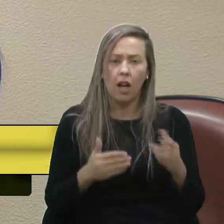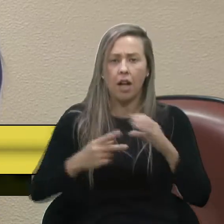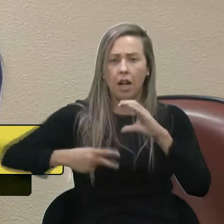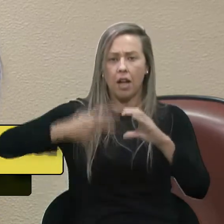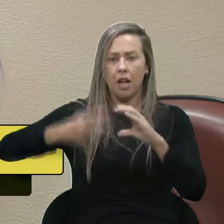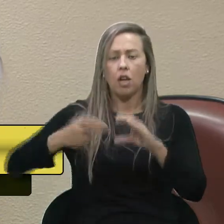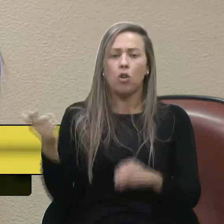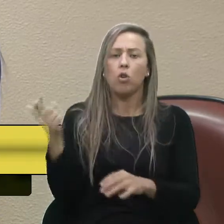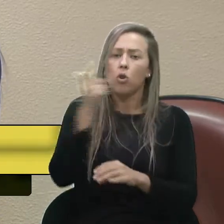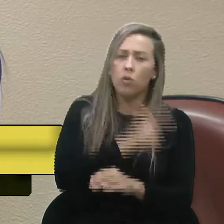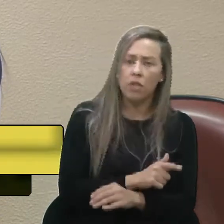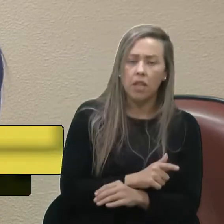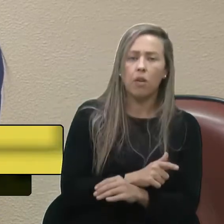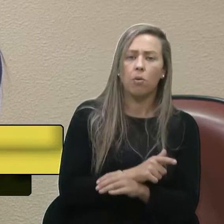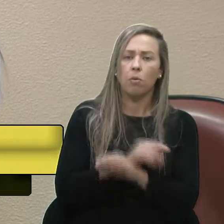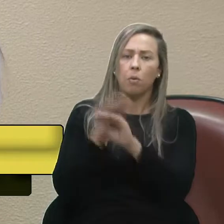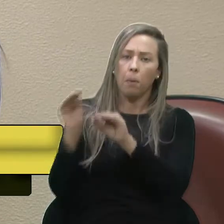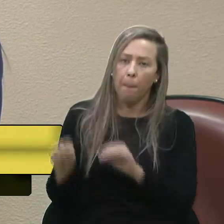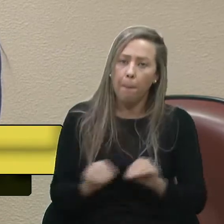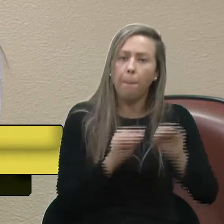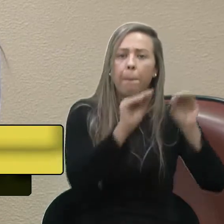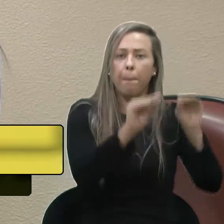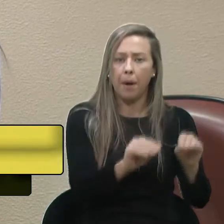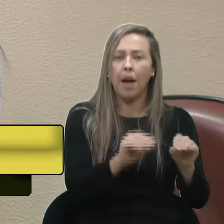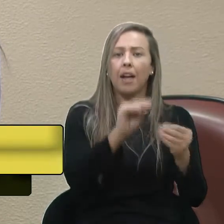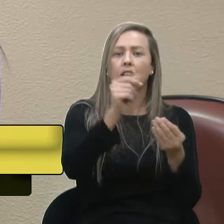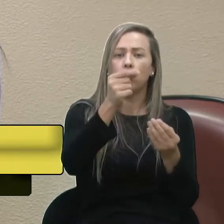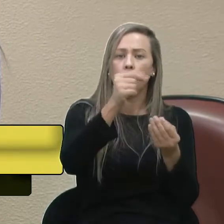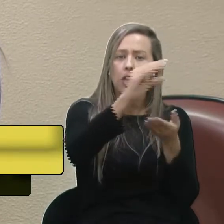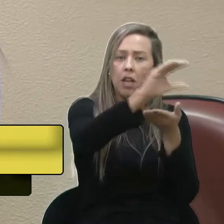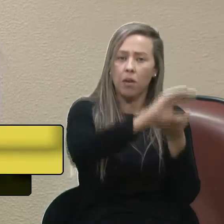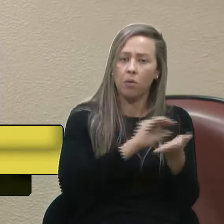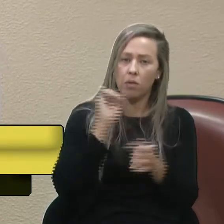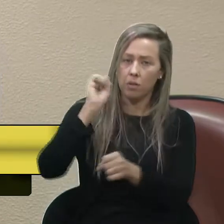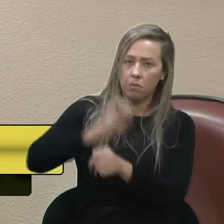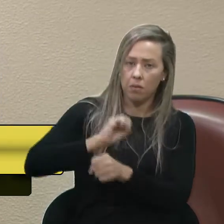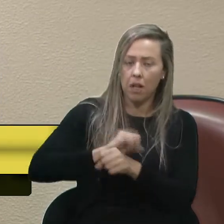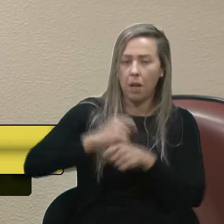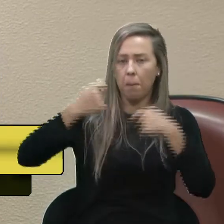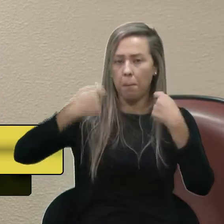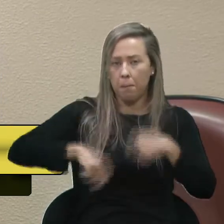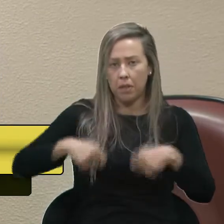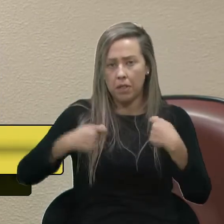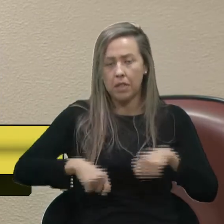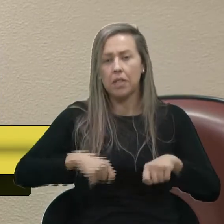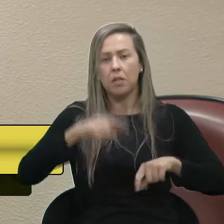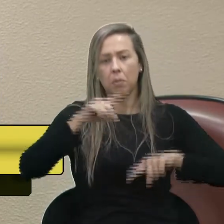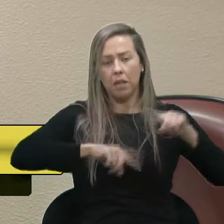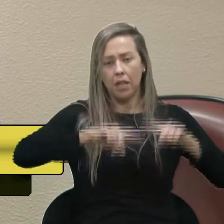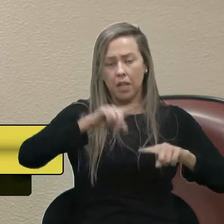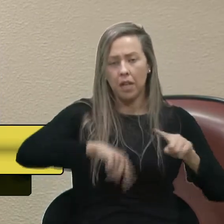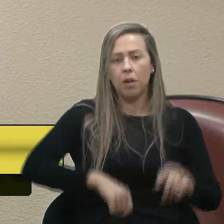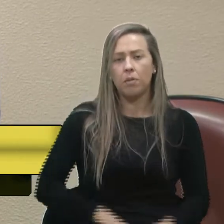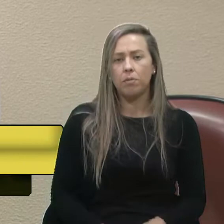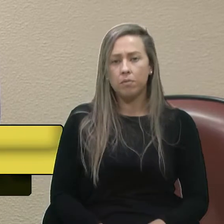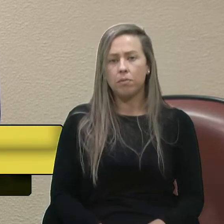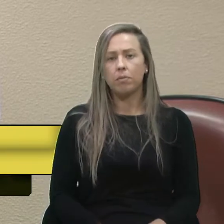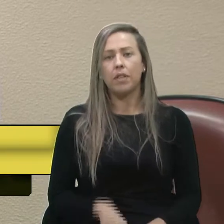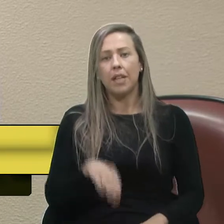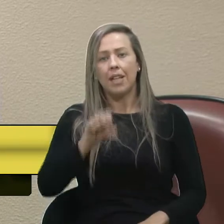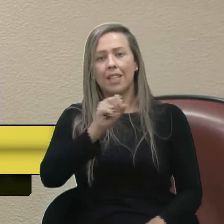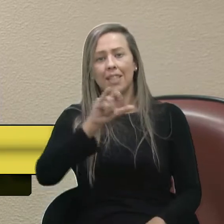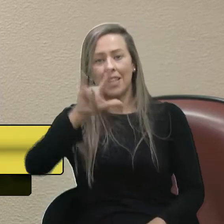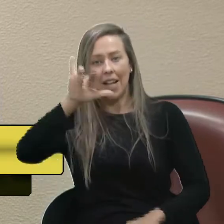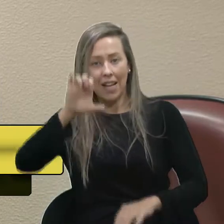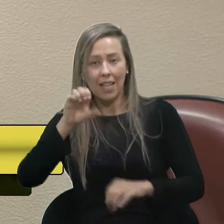Vereadores, conseguiu transferir essa questão do financiamento, aquele pela necessidade do prazo, enfim, que está na Senlique, que as coisas